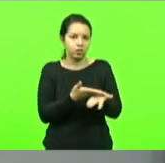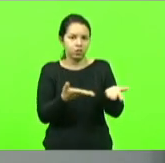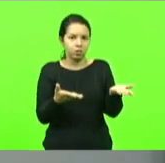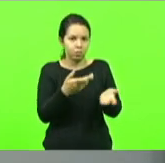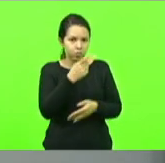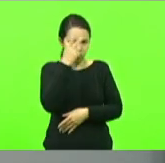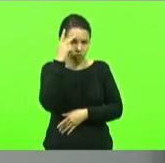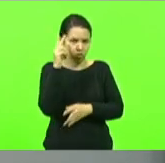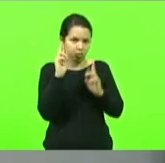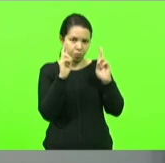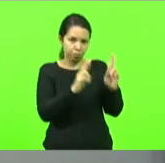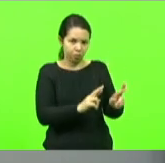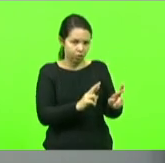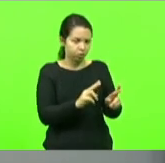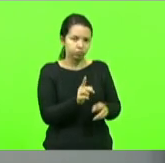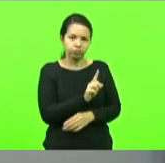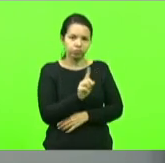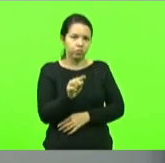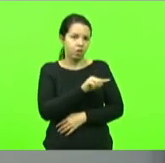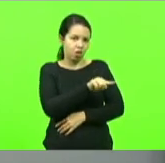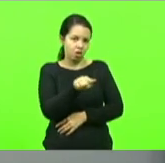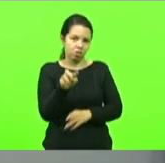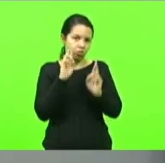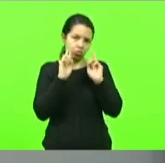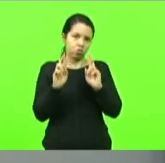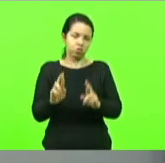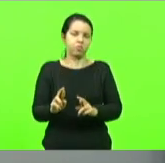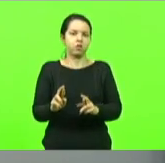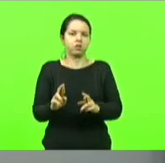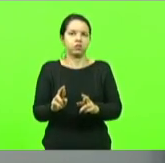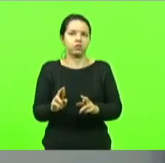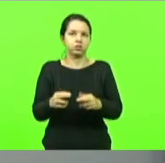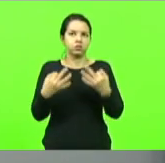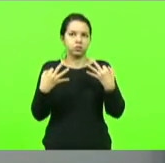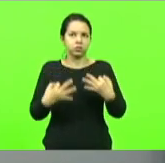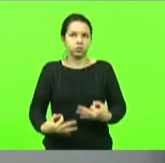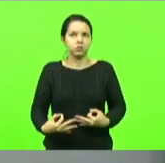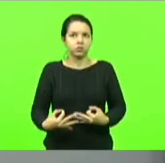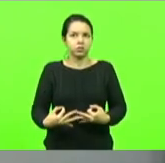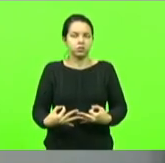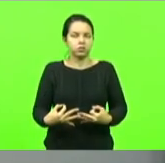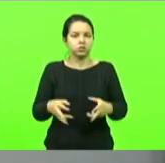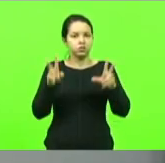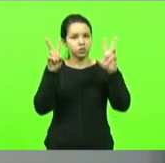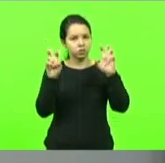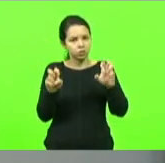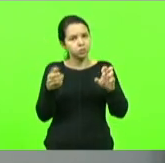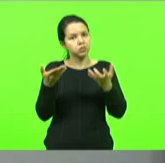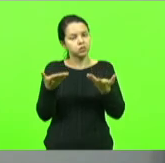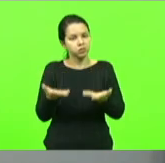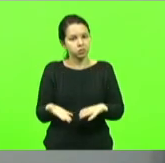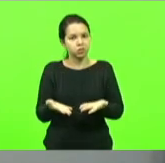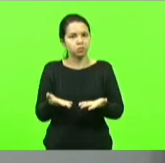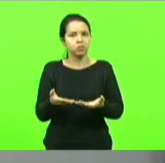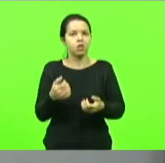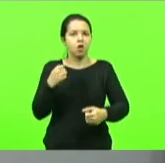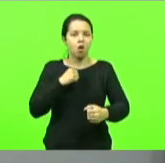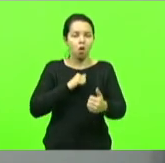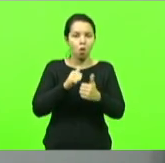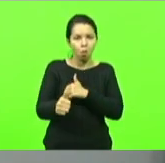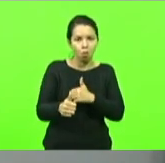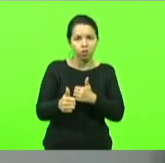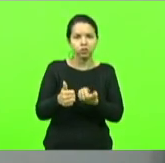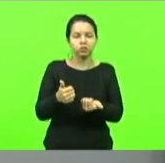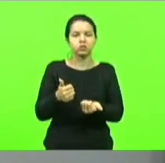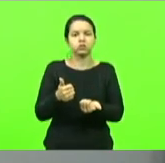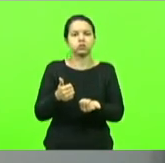respeito no sentido de que eles não respeitam o posicionamento em relação a esta questão da corrida de galgos que